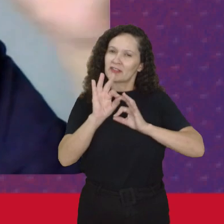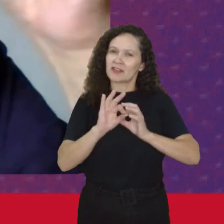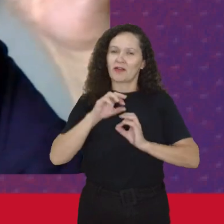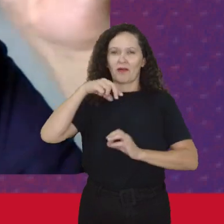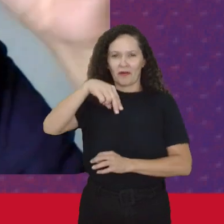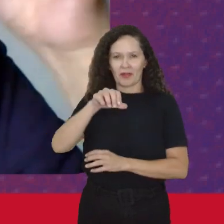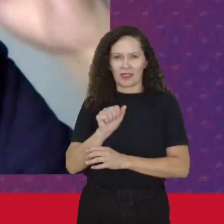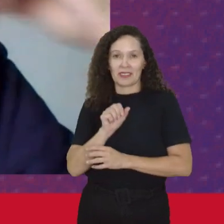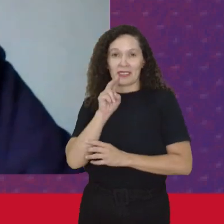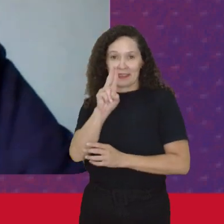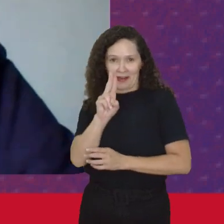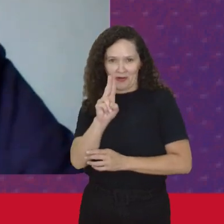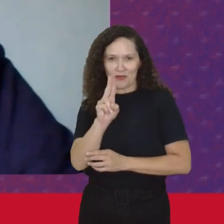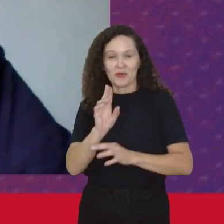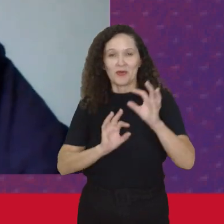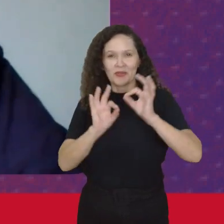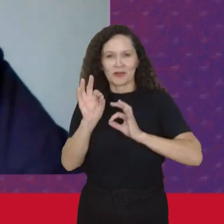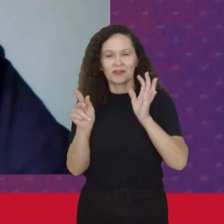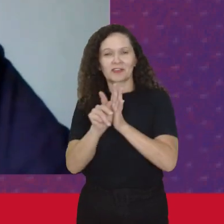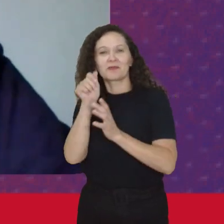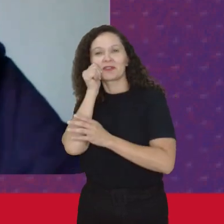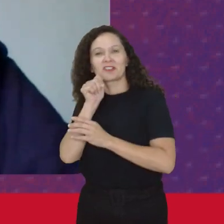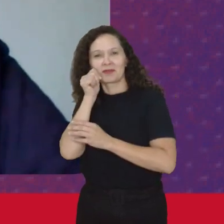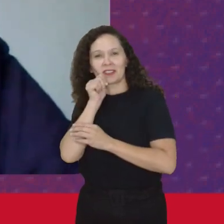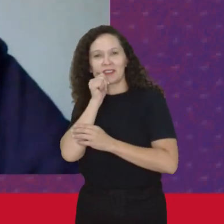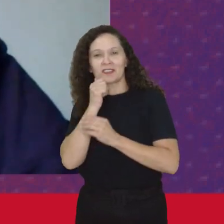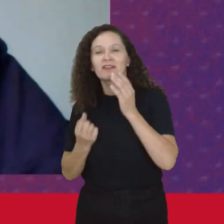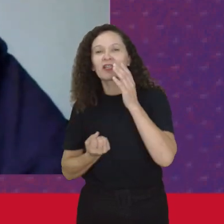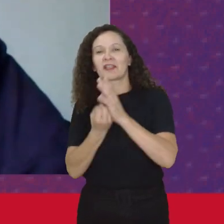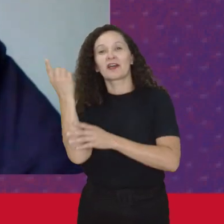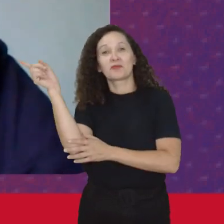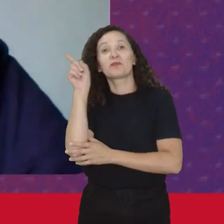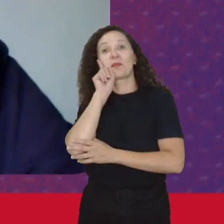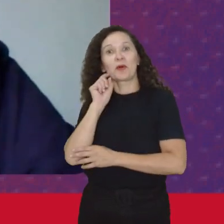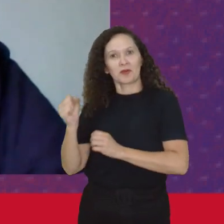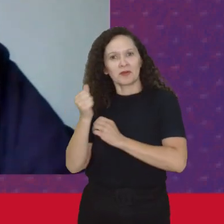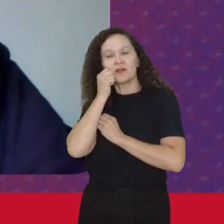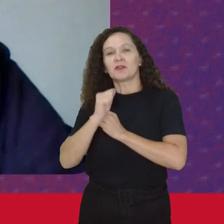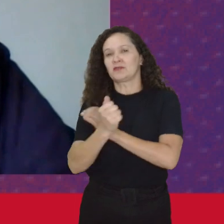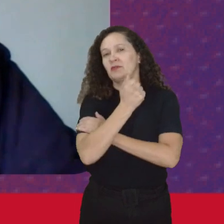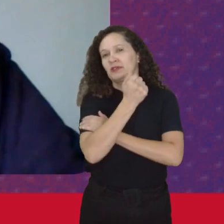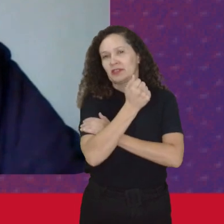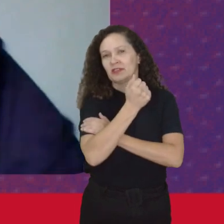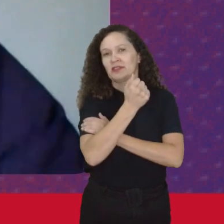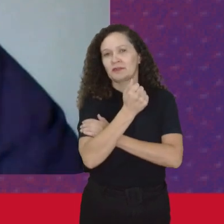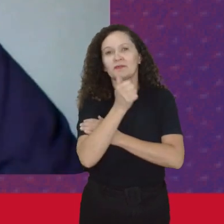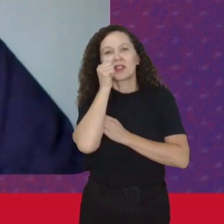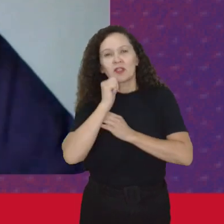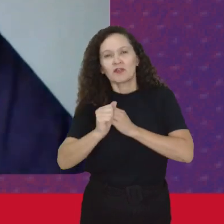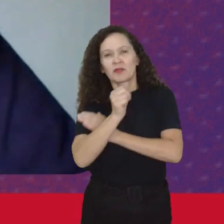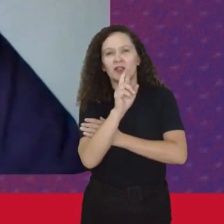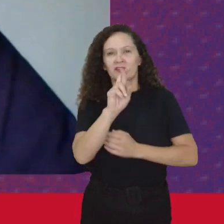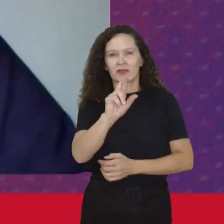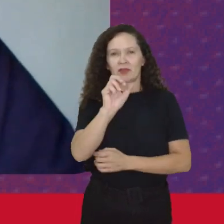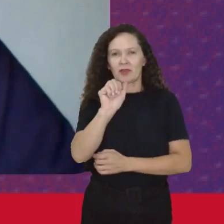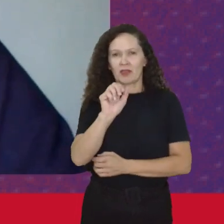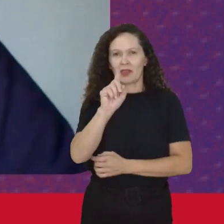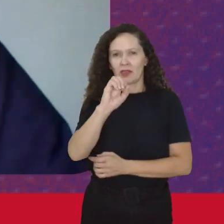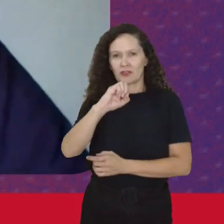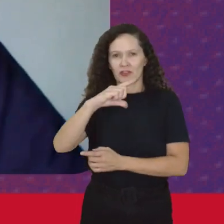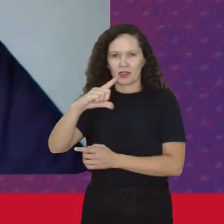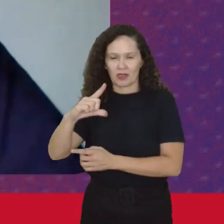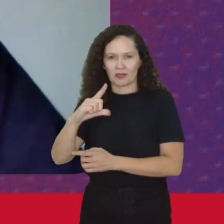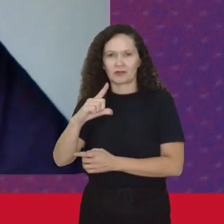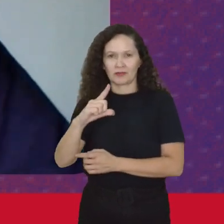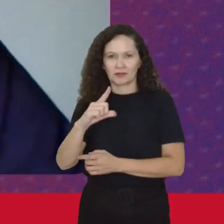É criada Não só pela Beth Friedan Mas que é um papel importante E o feminismo radical Para ser